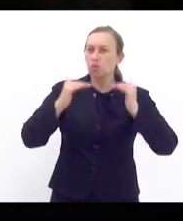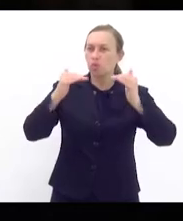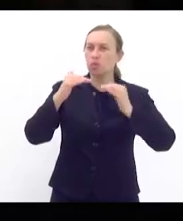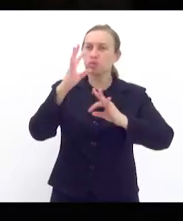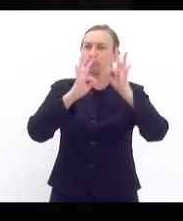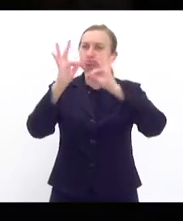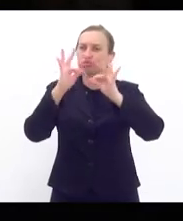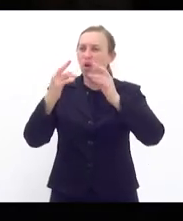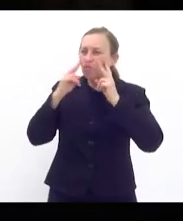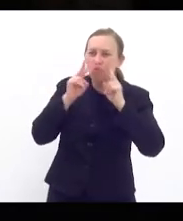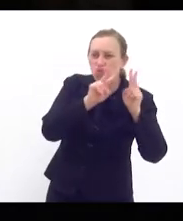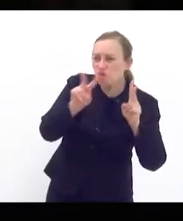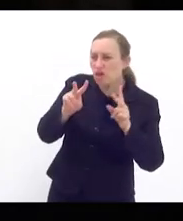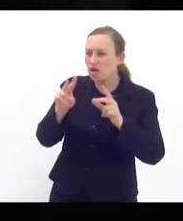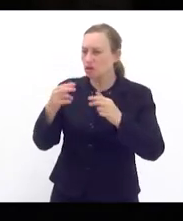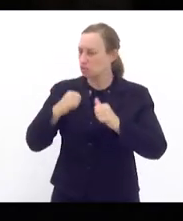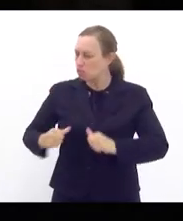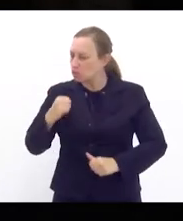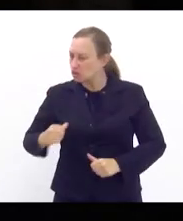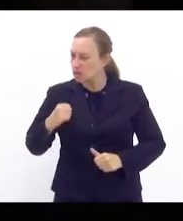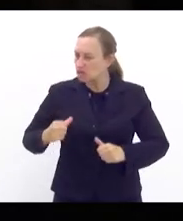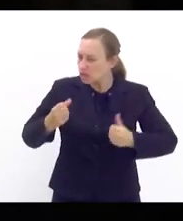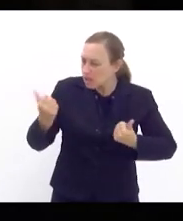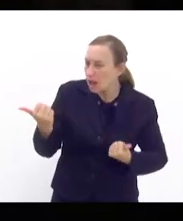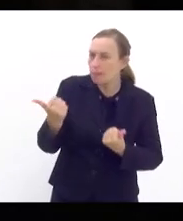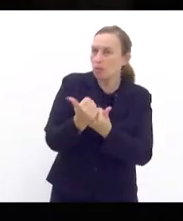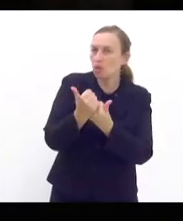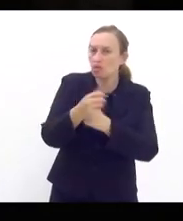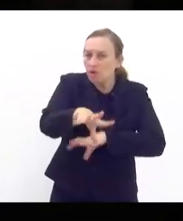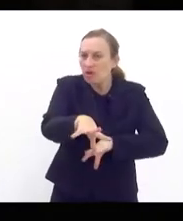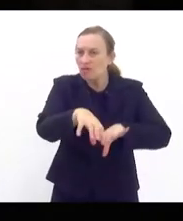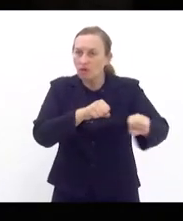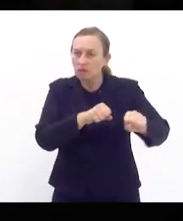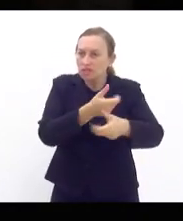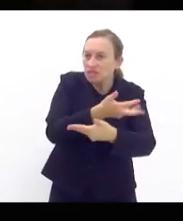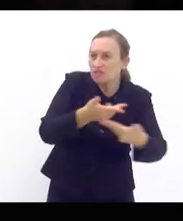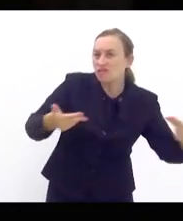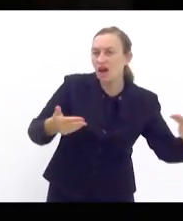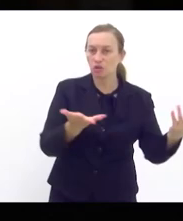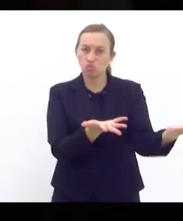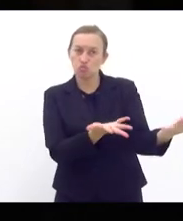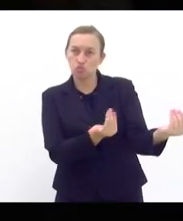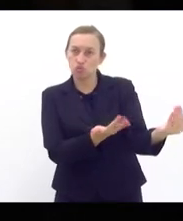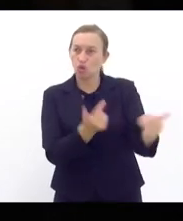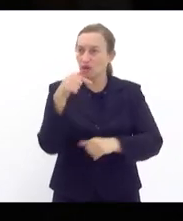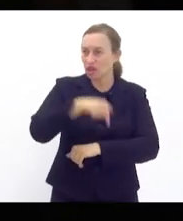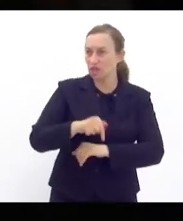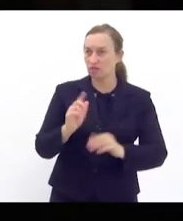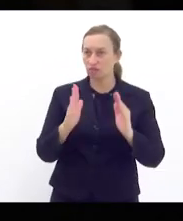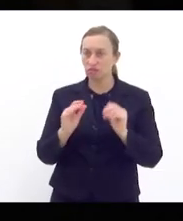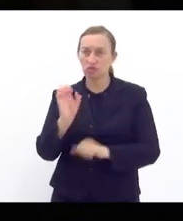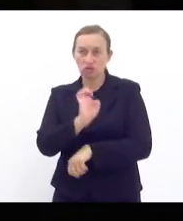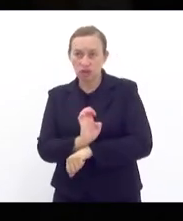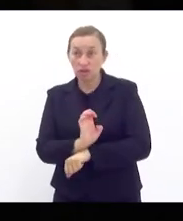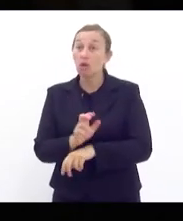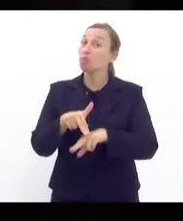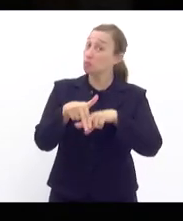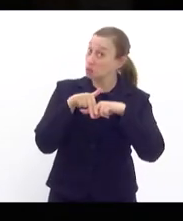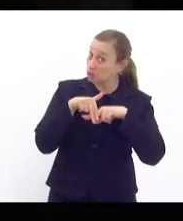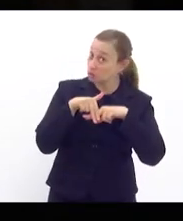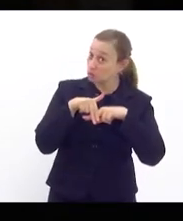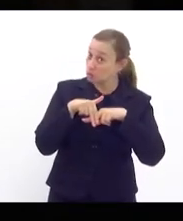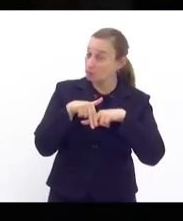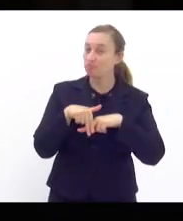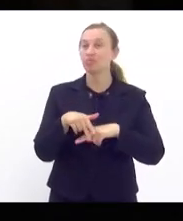olhar para esses bolsistas que colaboram para a formação de milhares de jovens aqui no nosso estado por isso